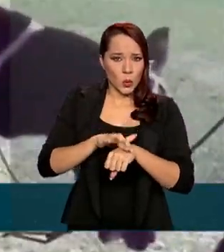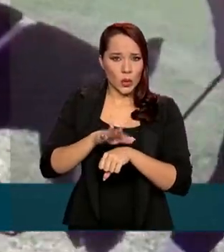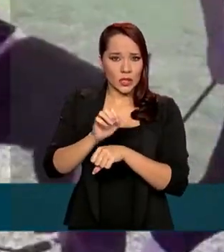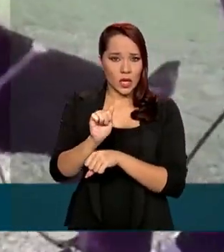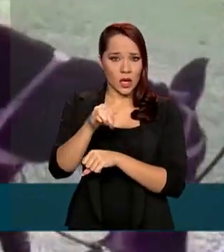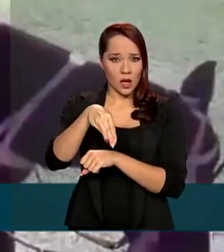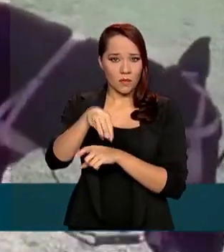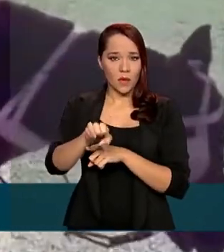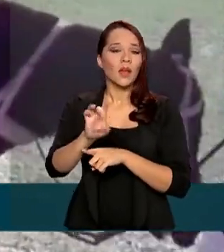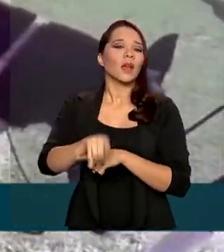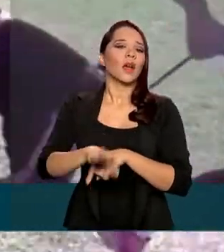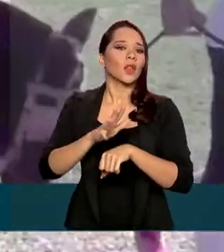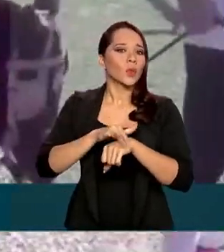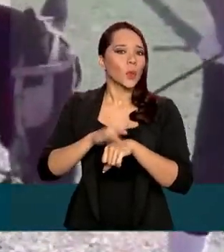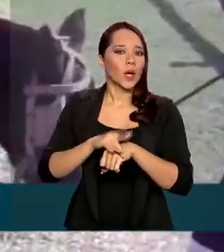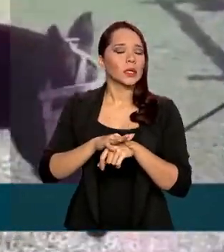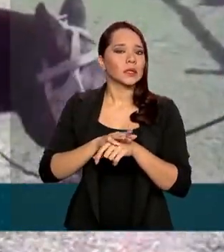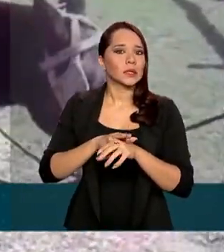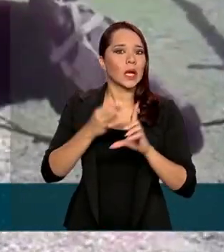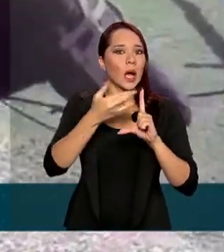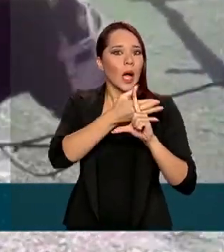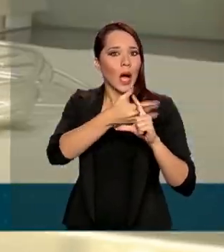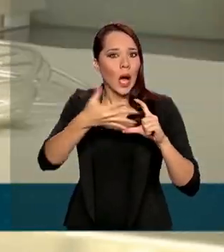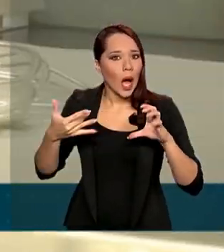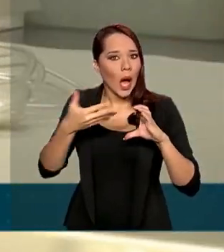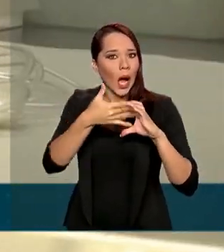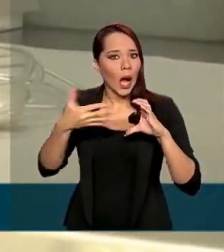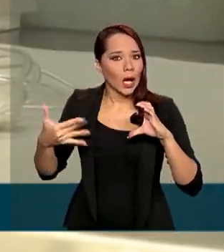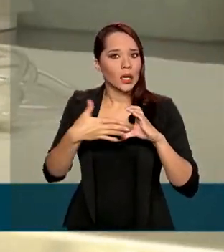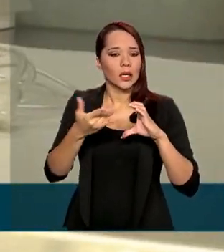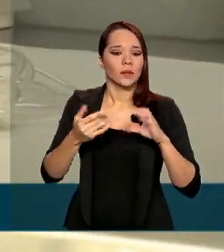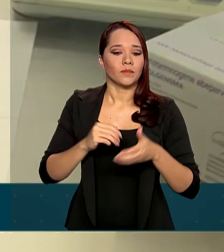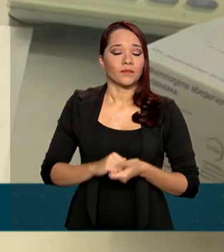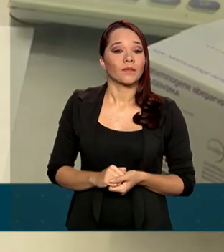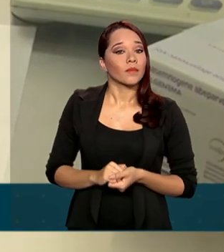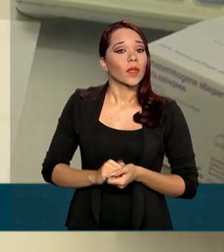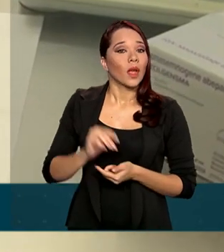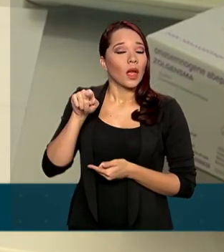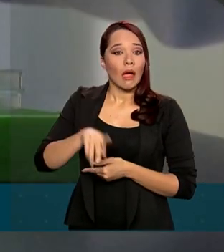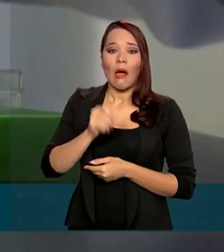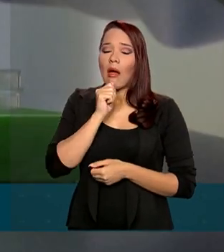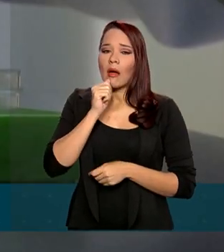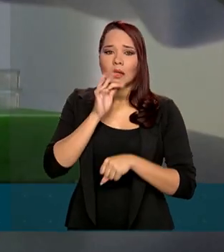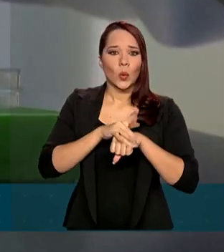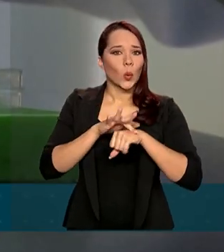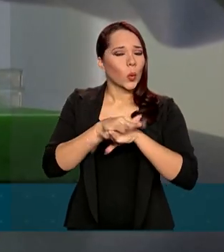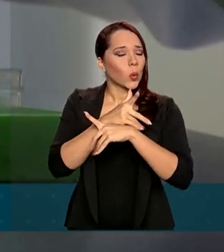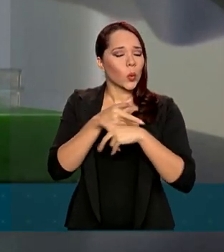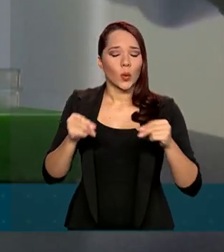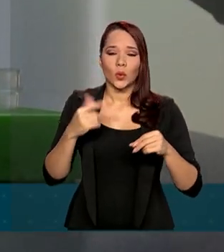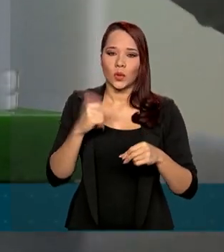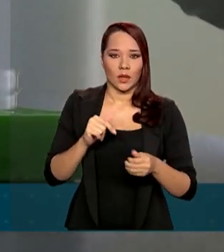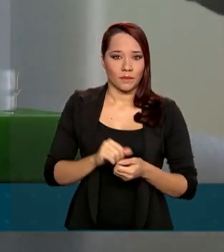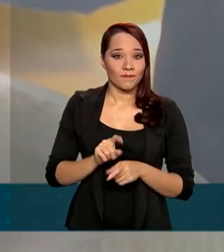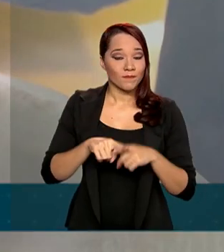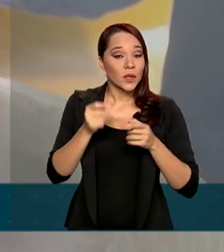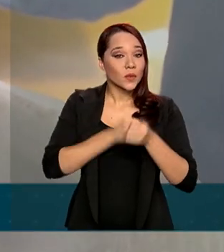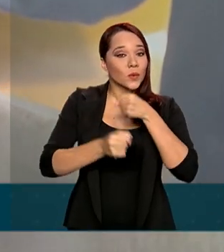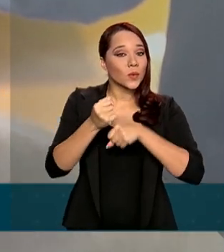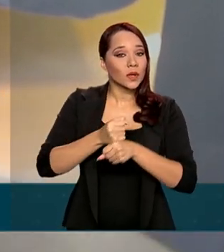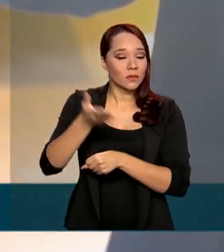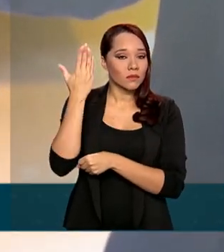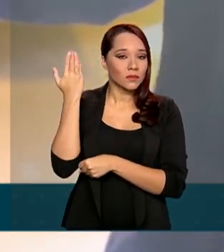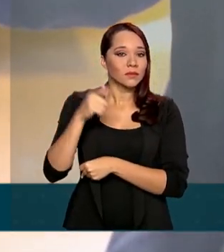doença genética rara e degenerativa. A AMI ainda não tem cura, mas no ano passado surgiu